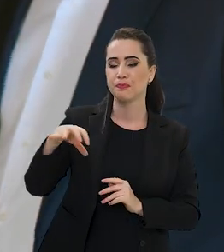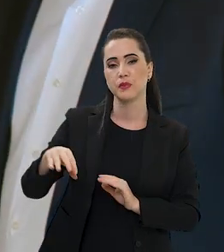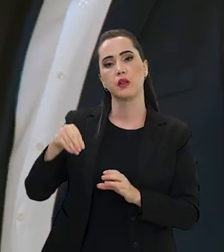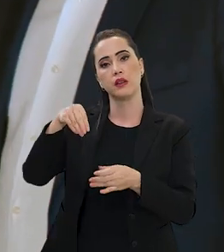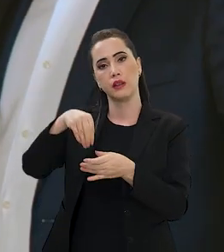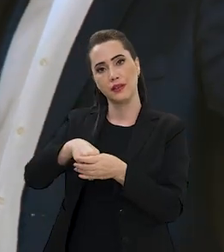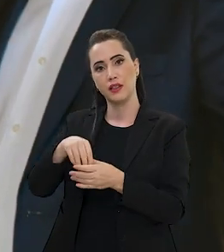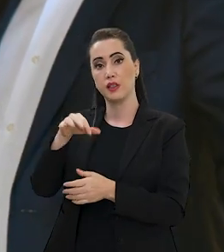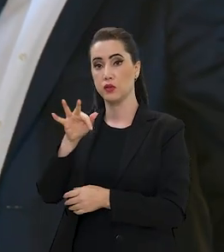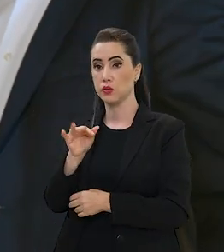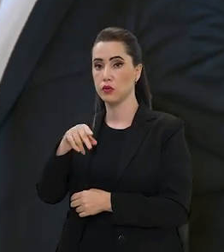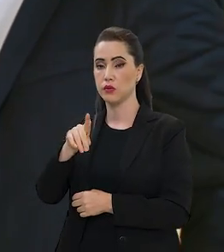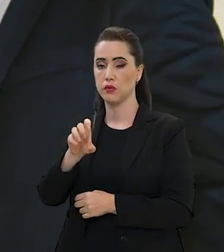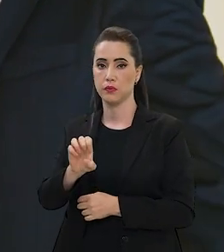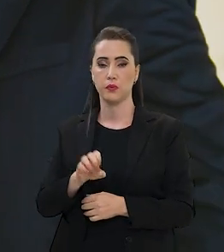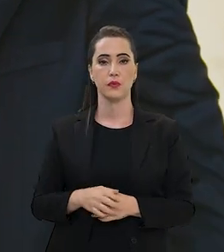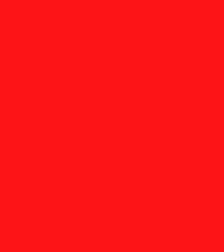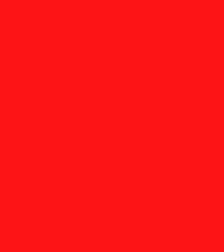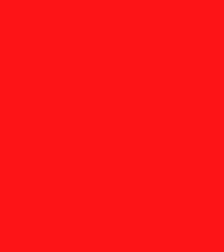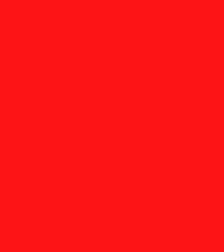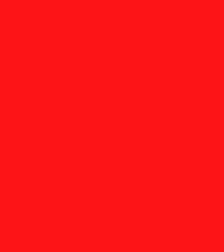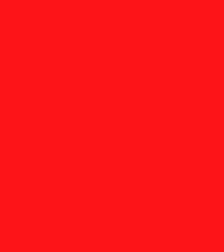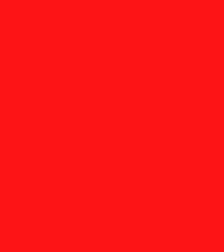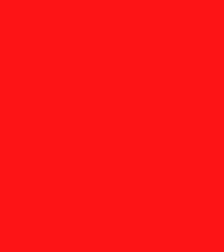são colocados em prática pelo fundo.